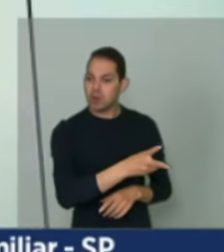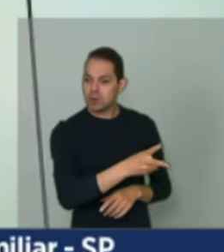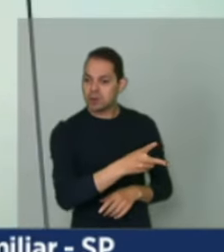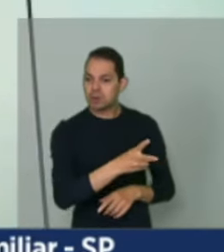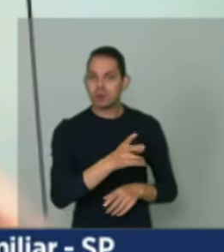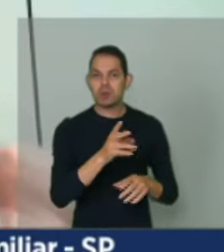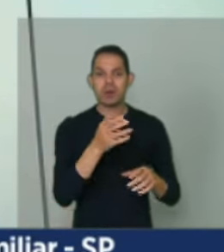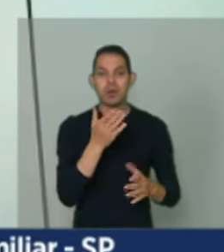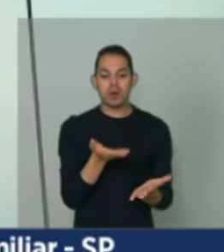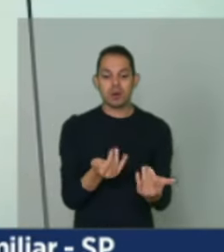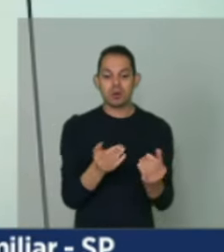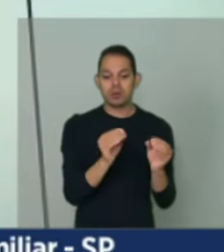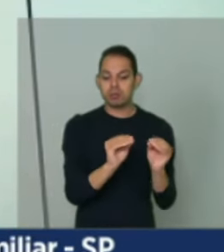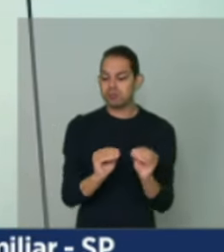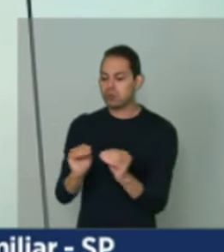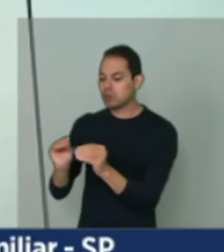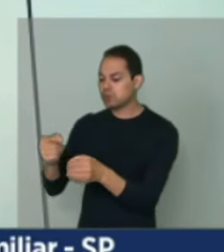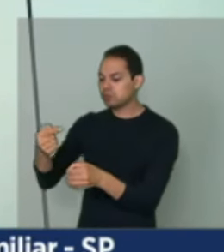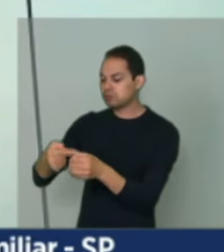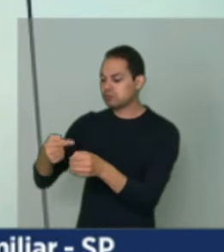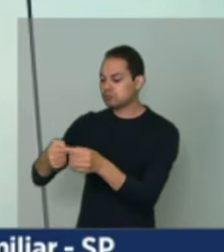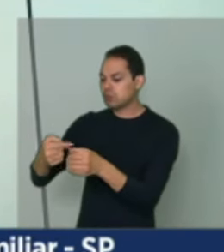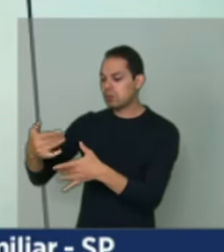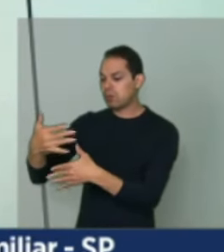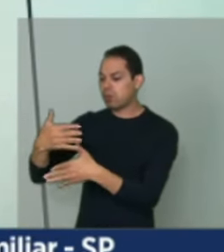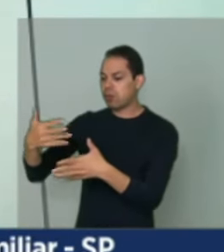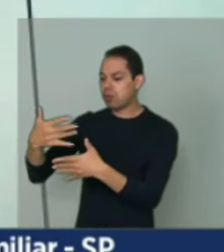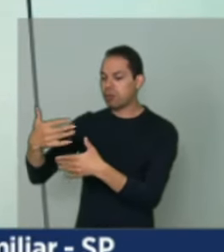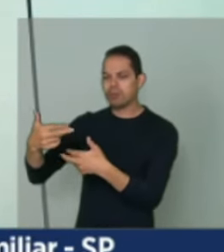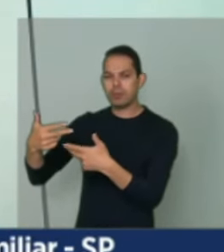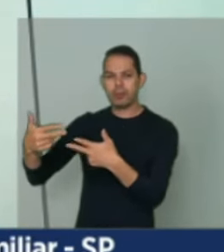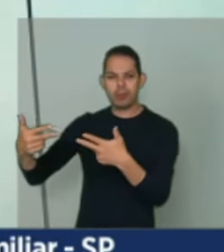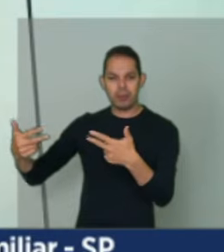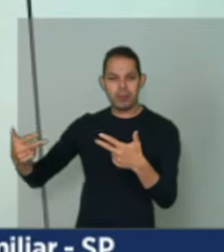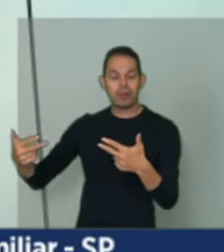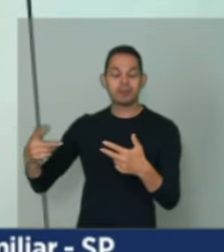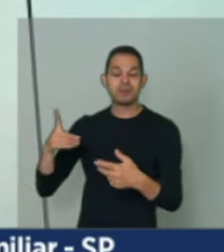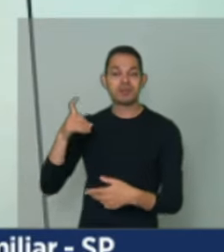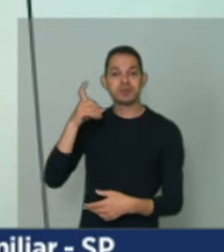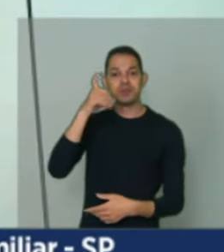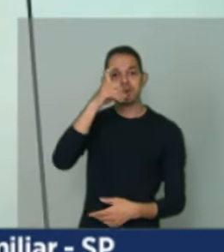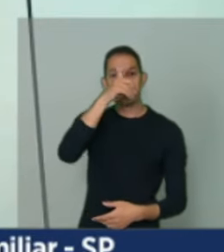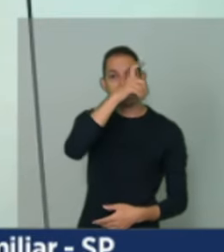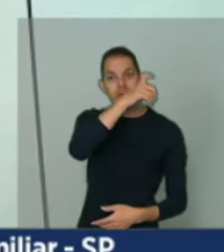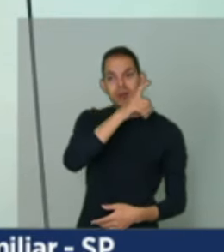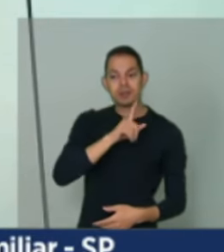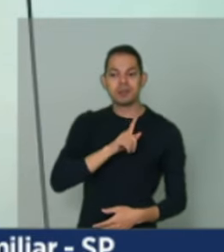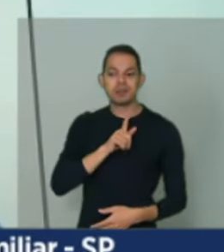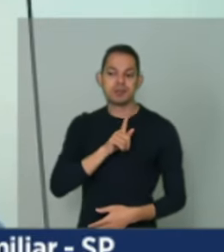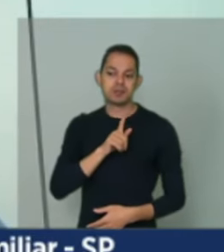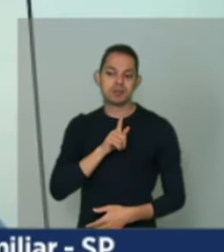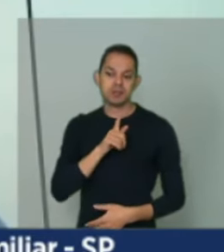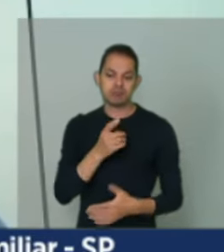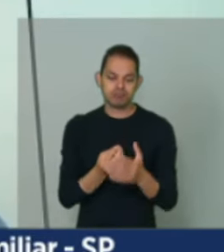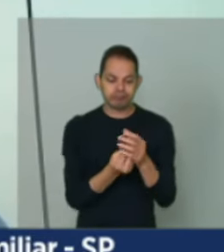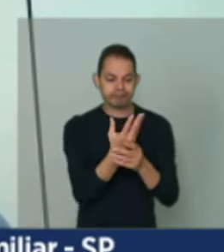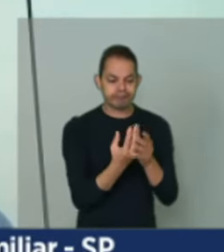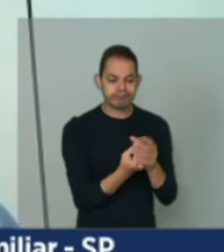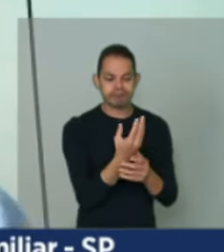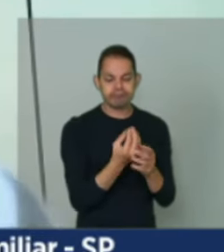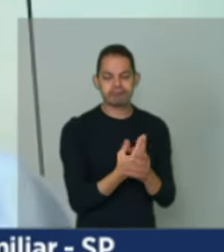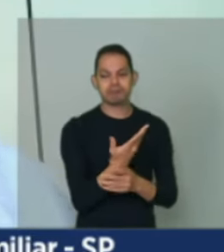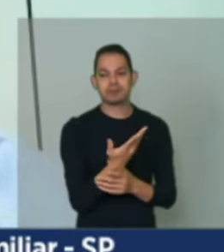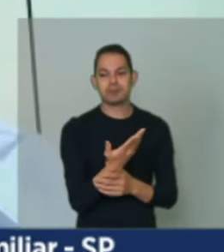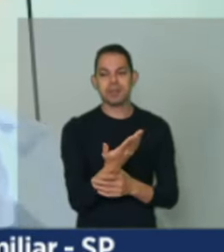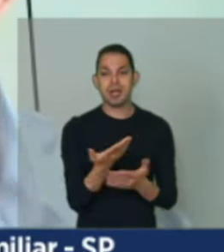vários motivos tem essa dificuldade aí na sua produção. Eu acho que